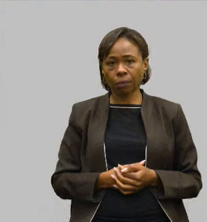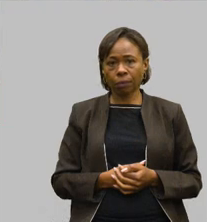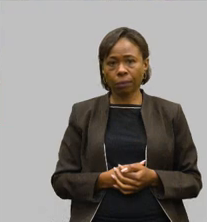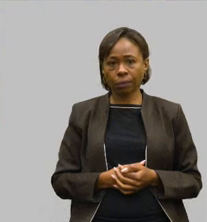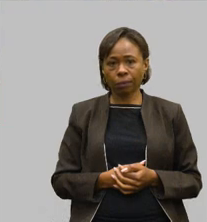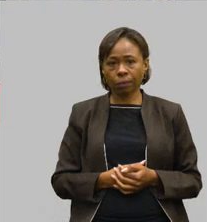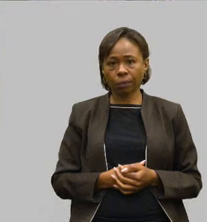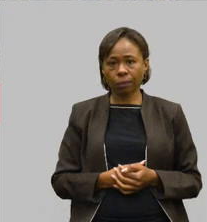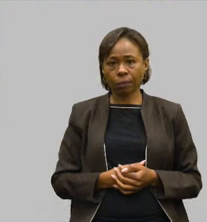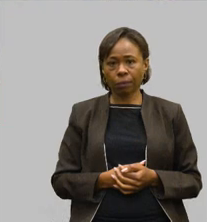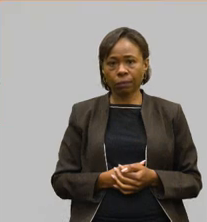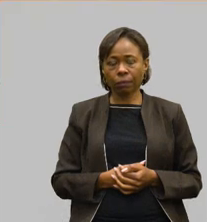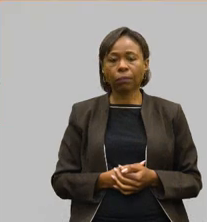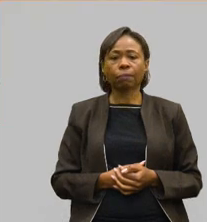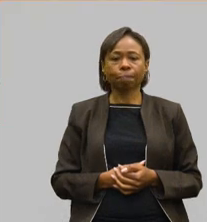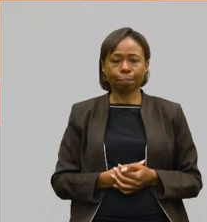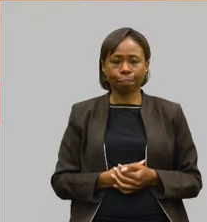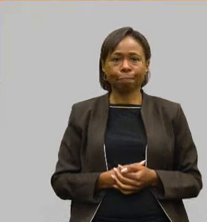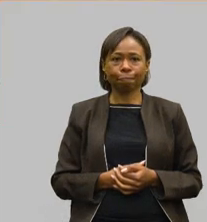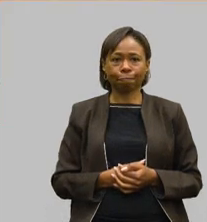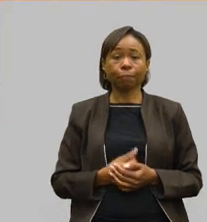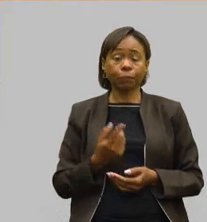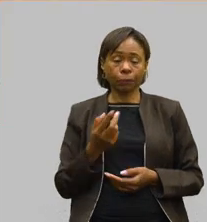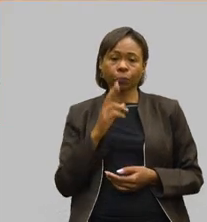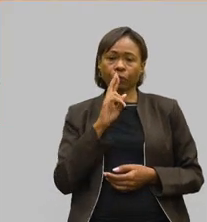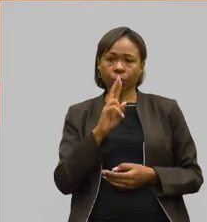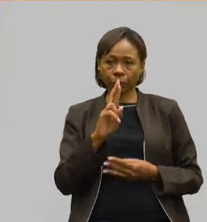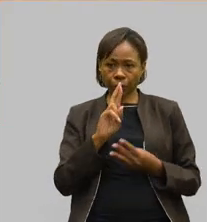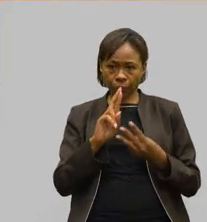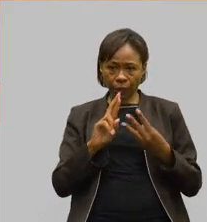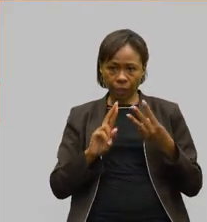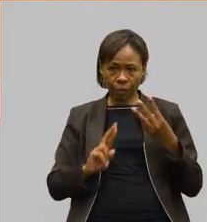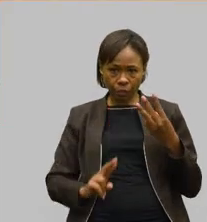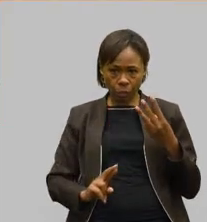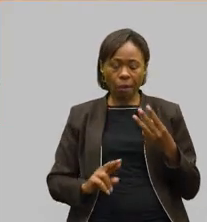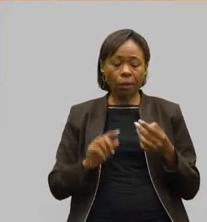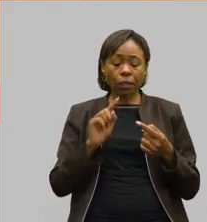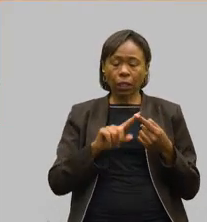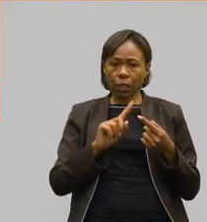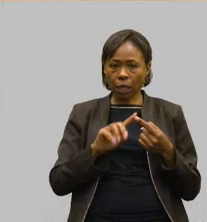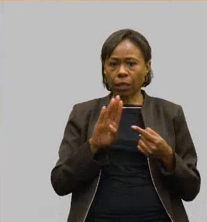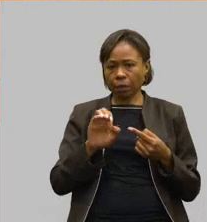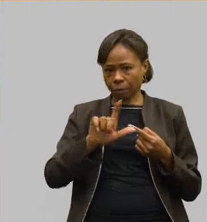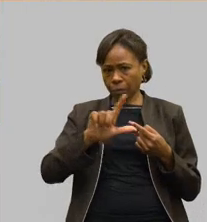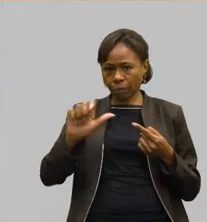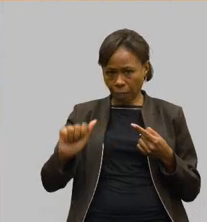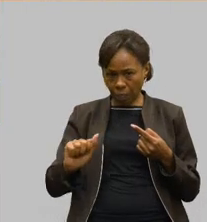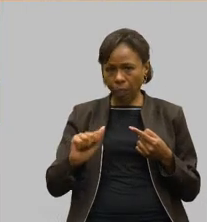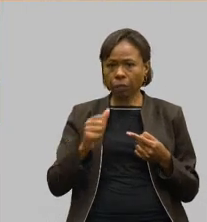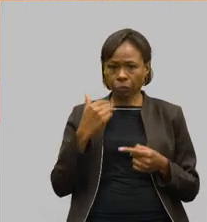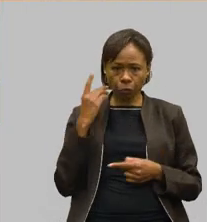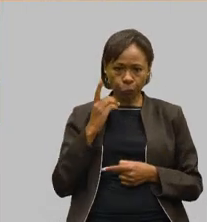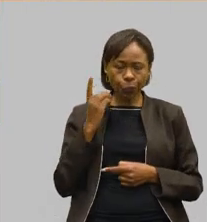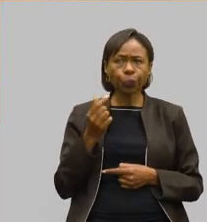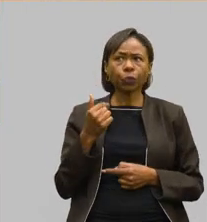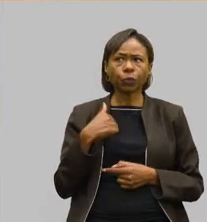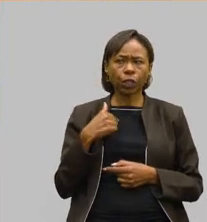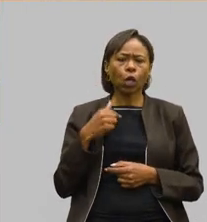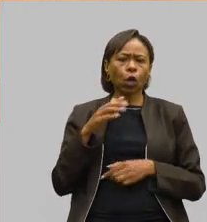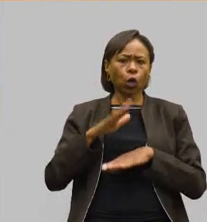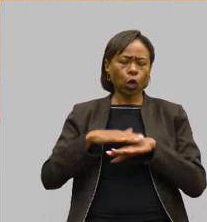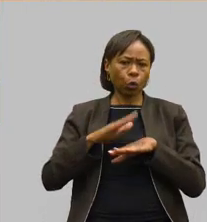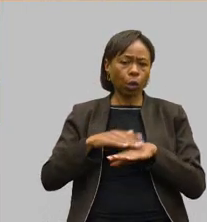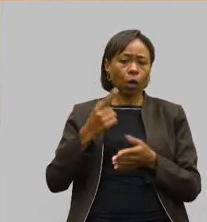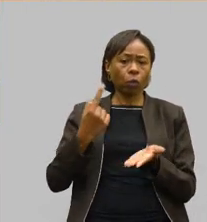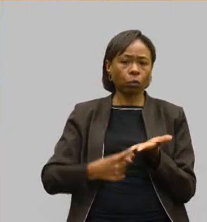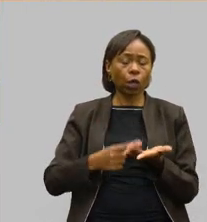Secretária? Deputado Betão, respondendo as indagações da deputada Bela Gonçalves, eu fiz a convocação da reunião do